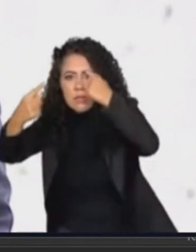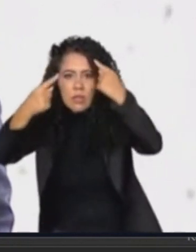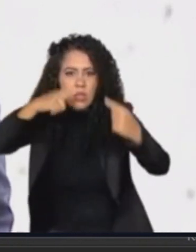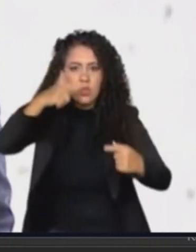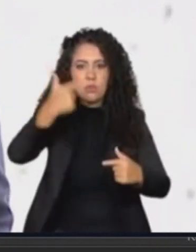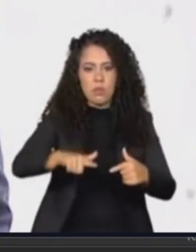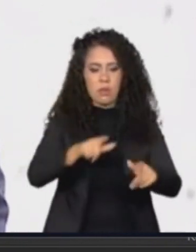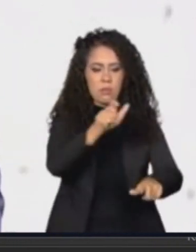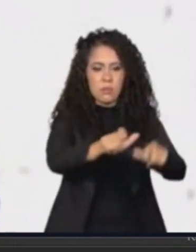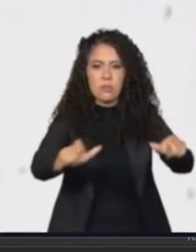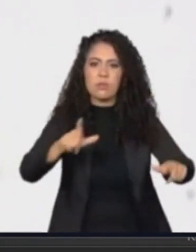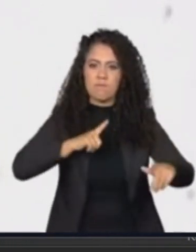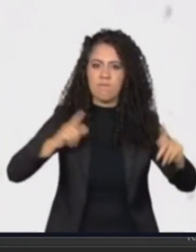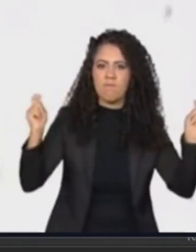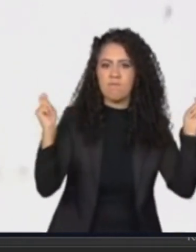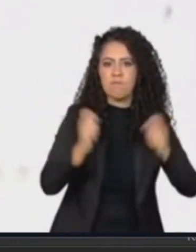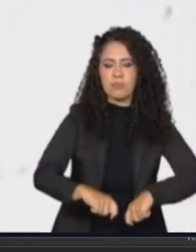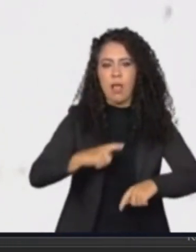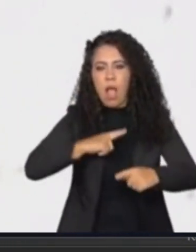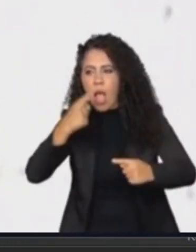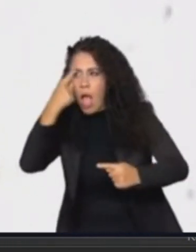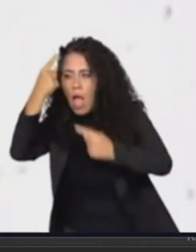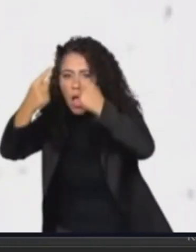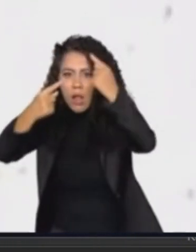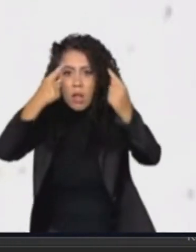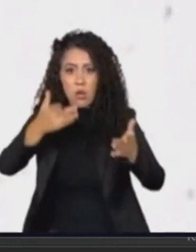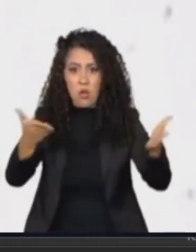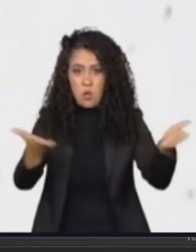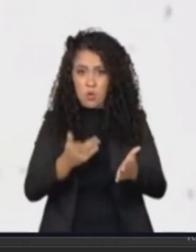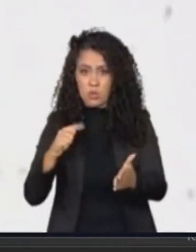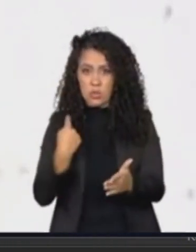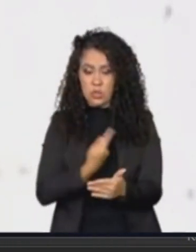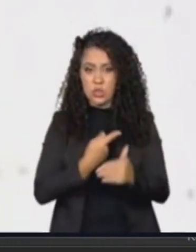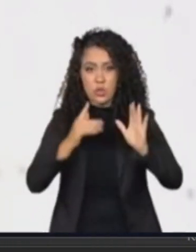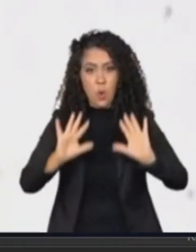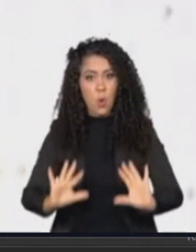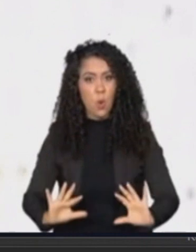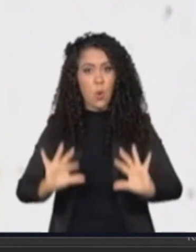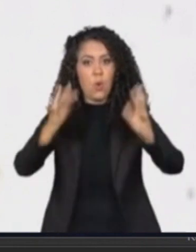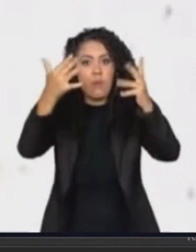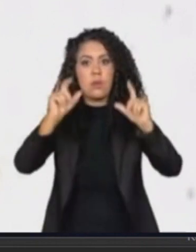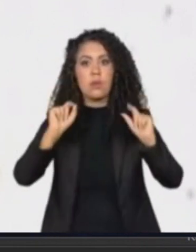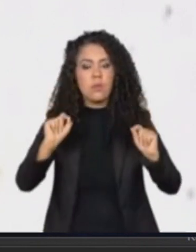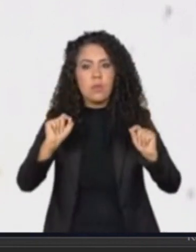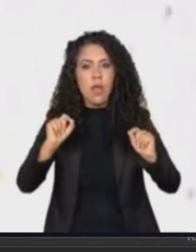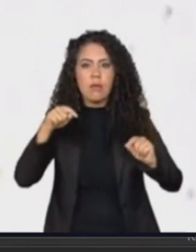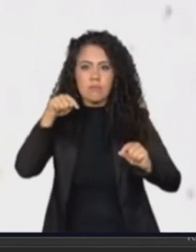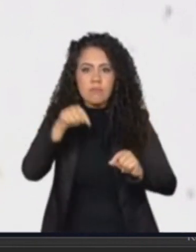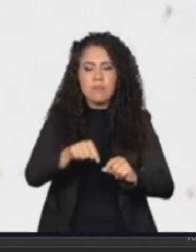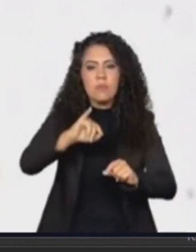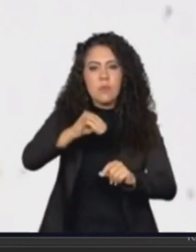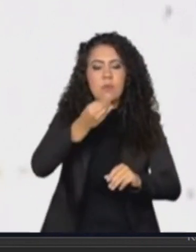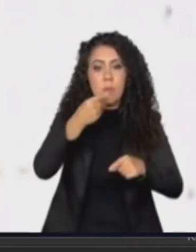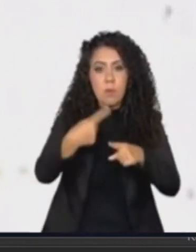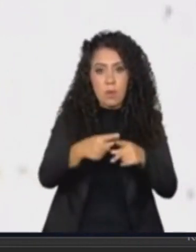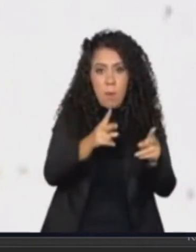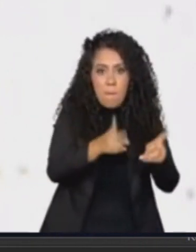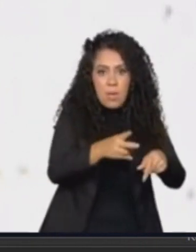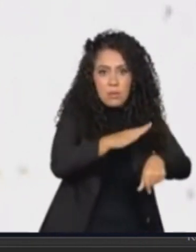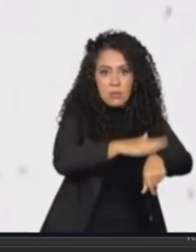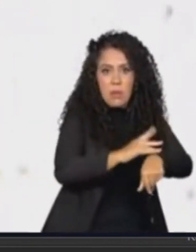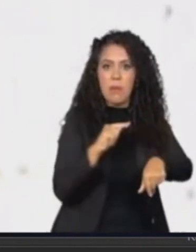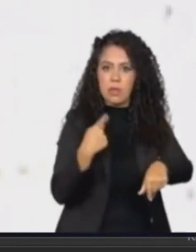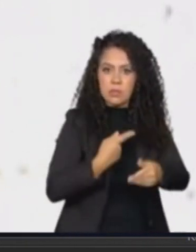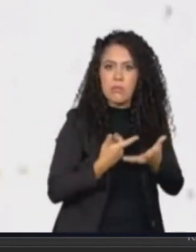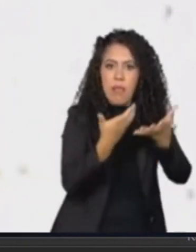na sua potência criadora. Hoje nós celebramos essa encruzilhada, porque ao mesmo tempo em que queremos